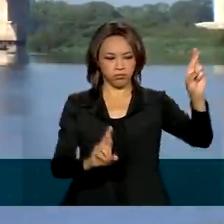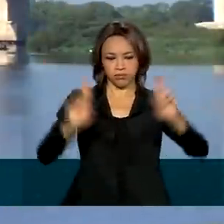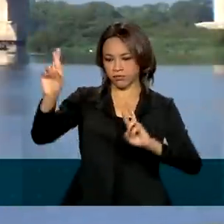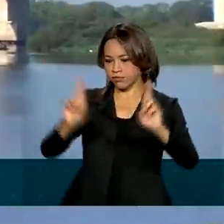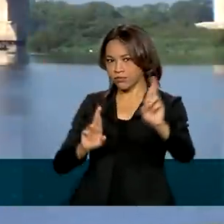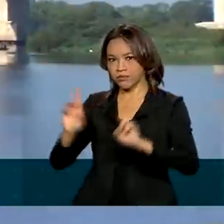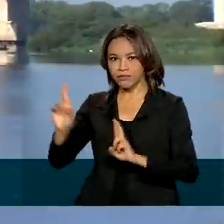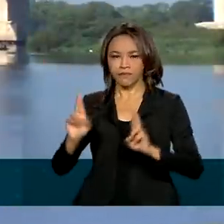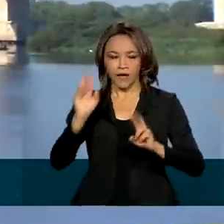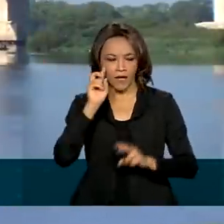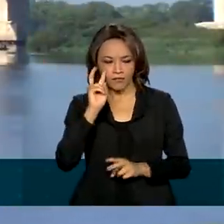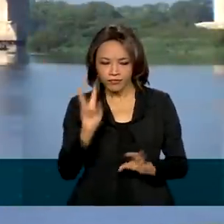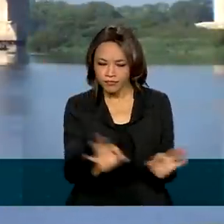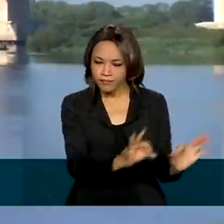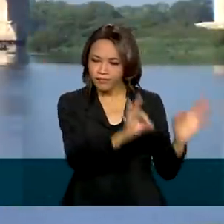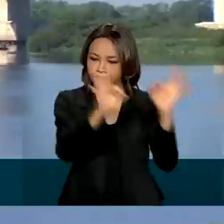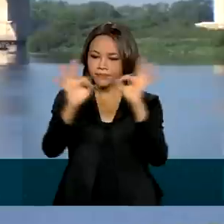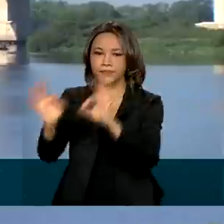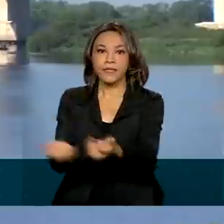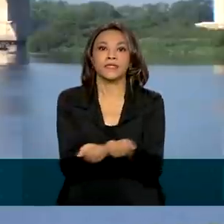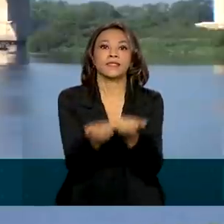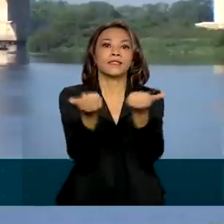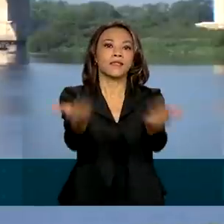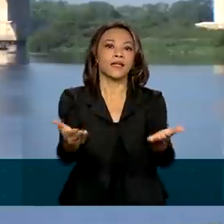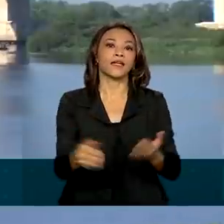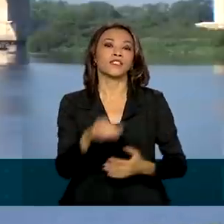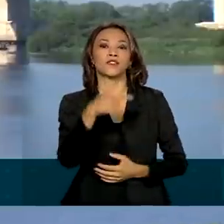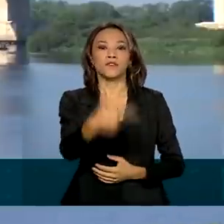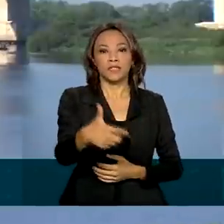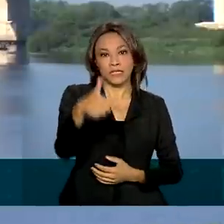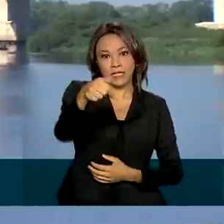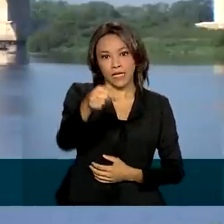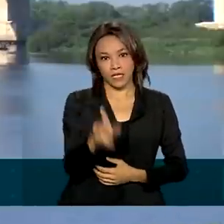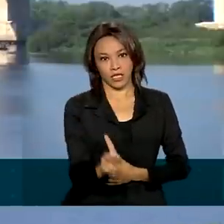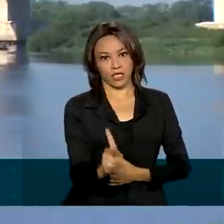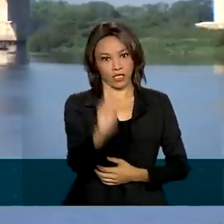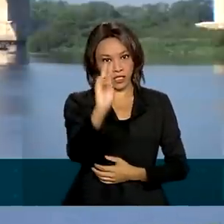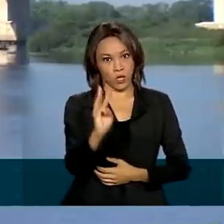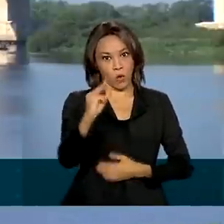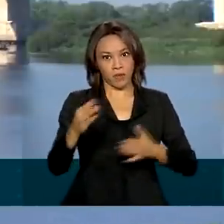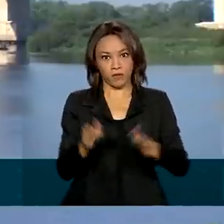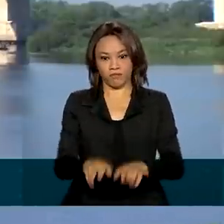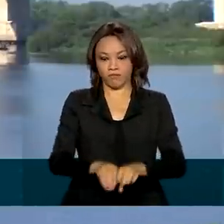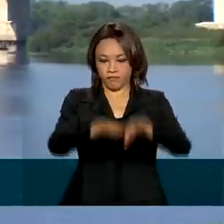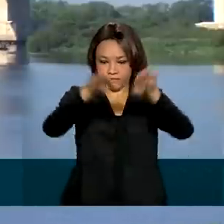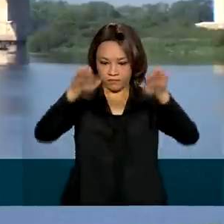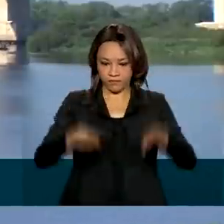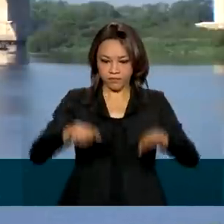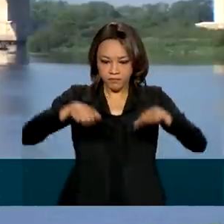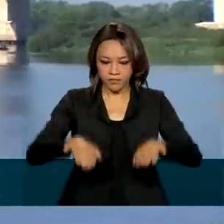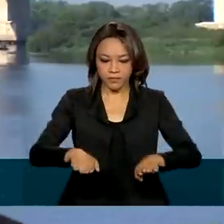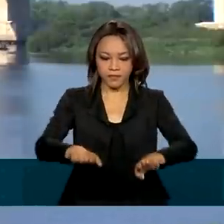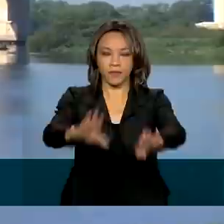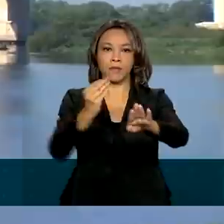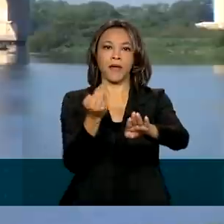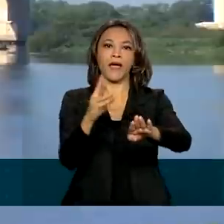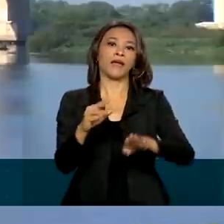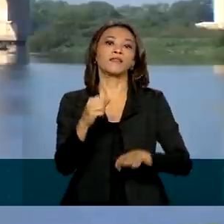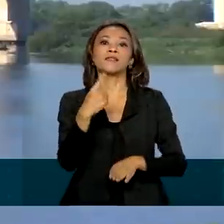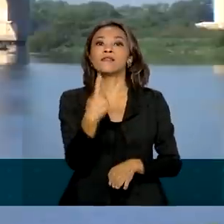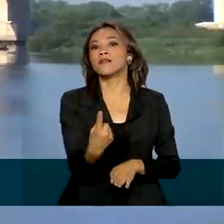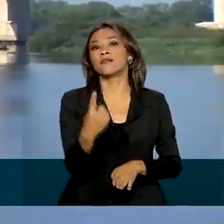acompanhar a entrega de 27 quilômetros de pistas novas e duplicadas na BR-116, que liga